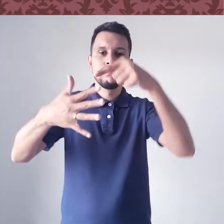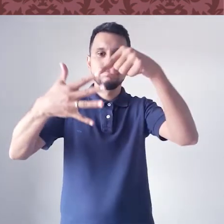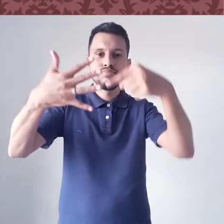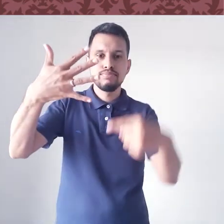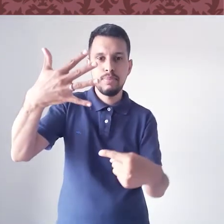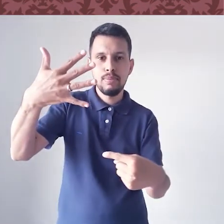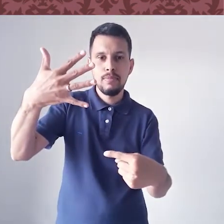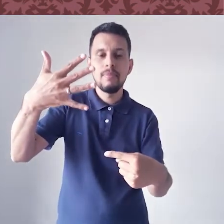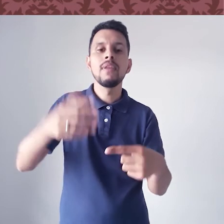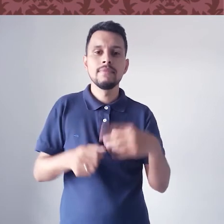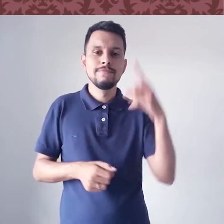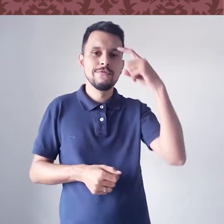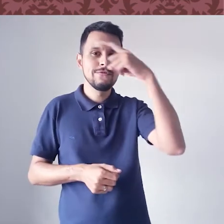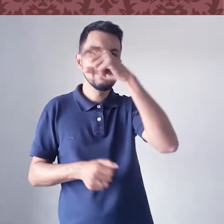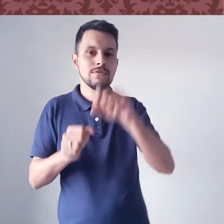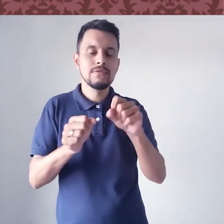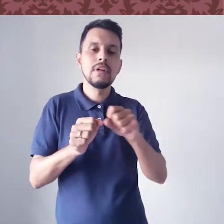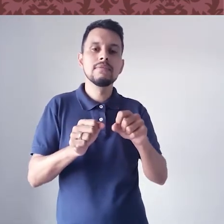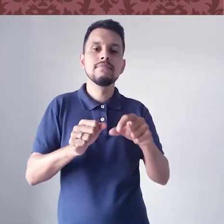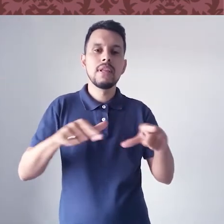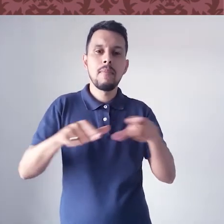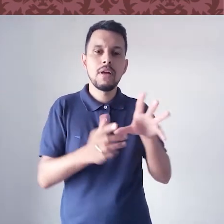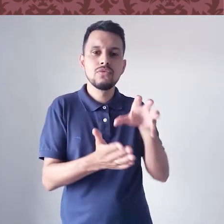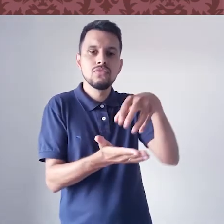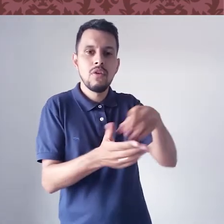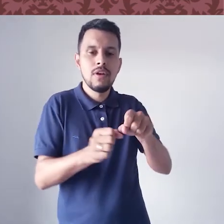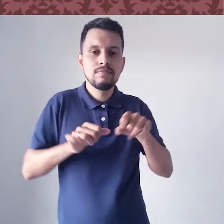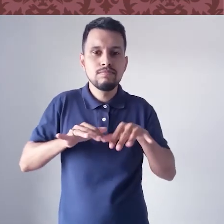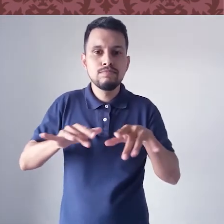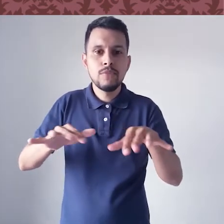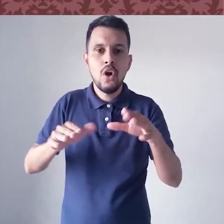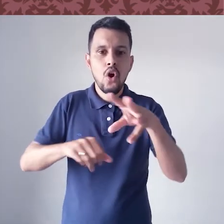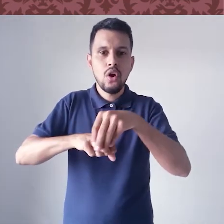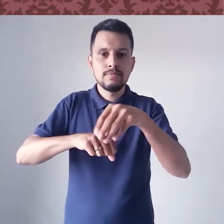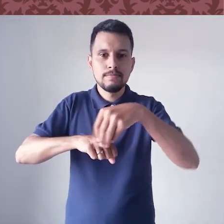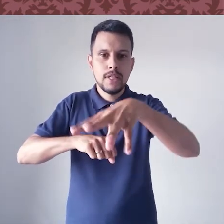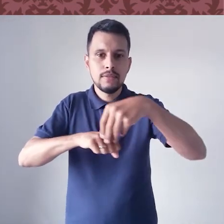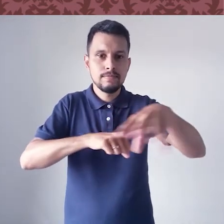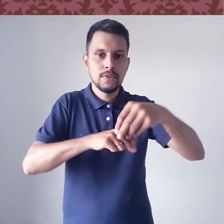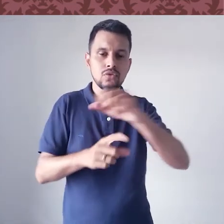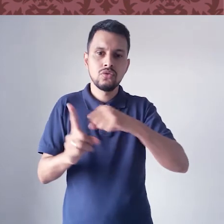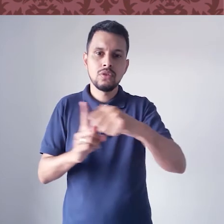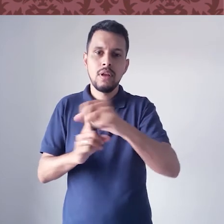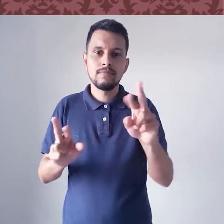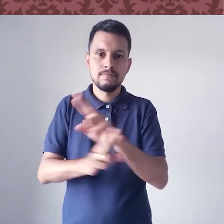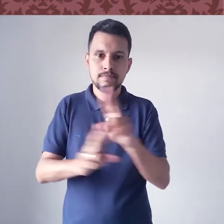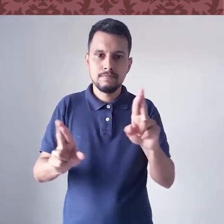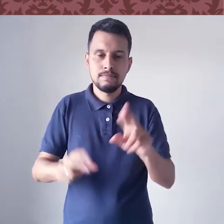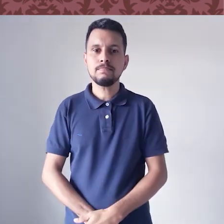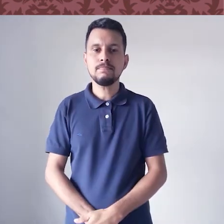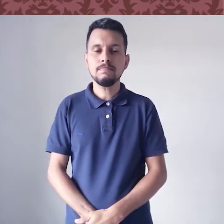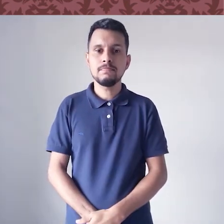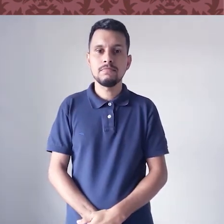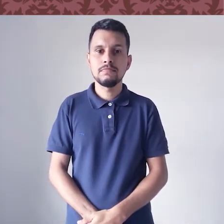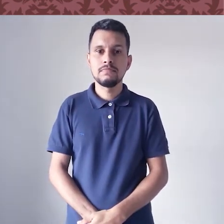dessa prioridade orçamentária, o que dificulta muito o trabalho dessas instituições em levar o conhecimento para a sociedade. Um dos problemas